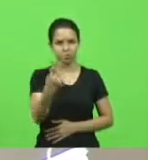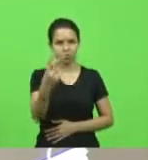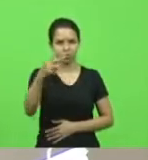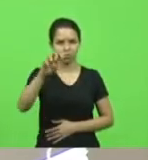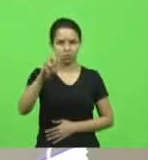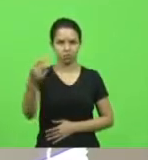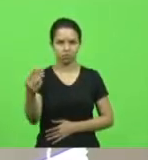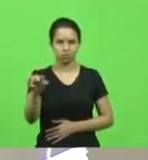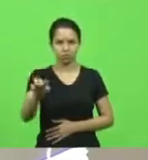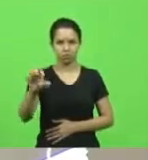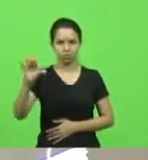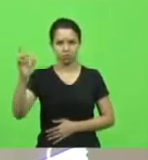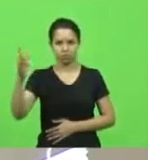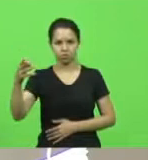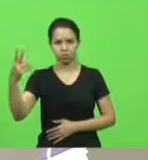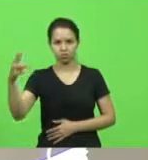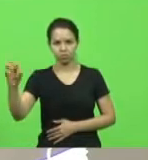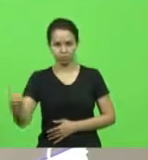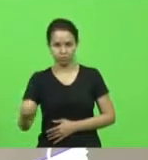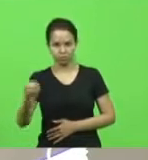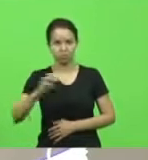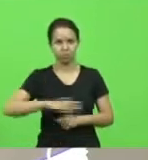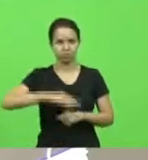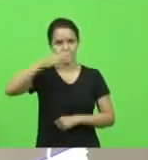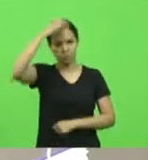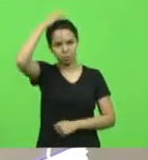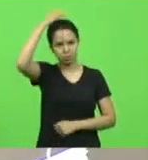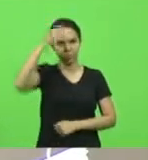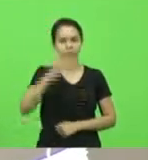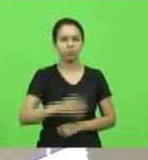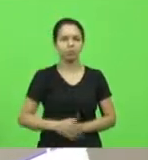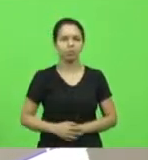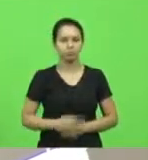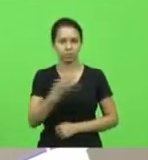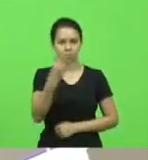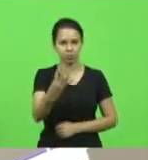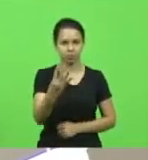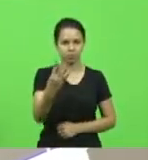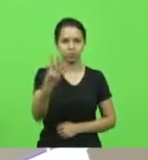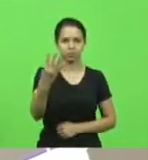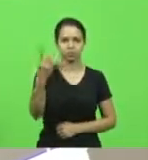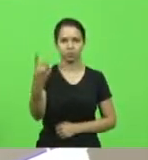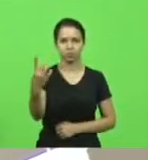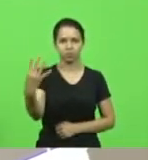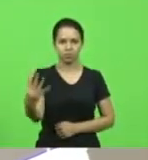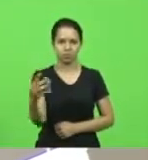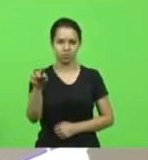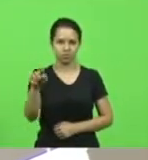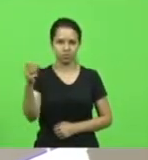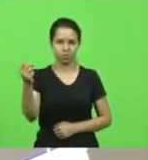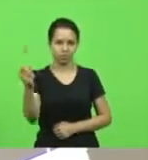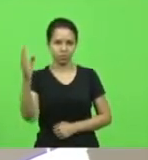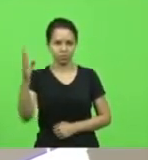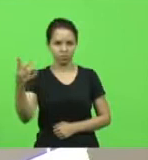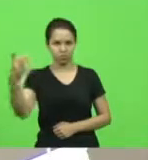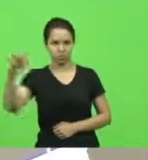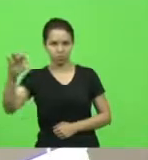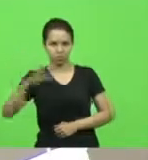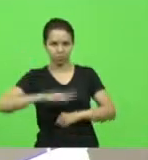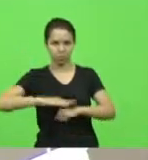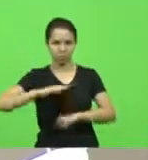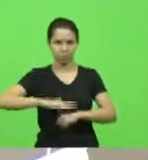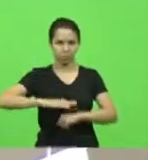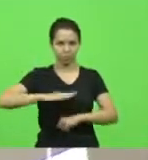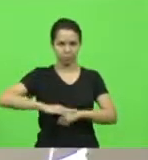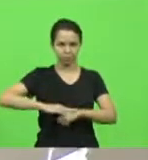.2020, autor deputado Coronel Mousselin. Projeto de lei 414.8.2019, autor deputado